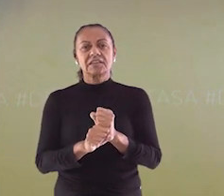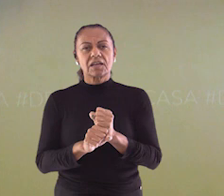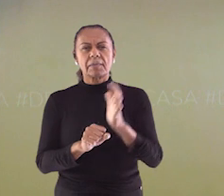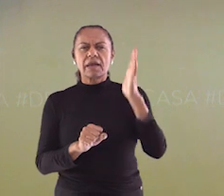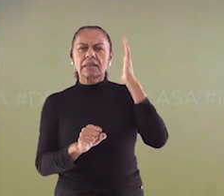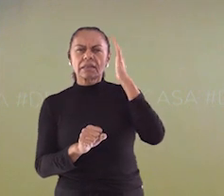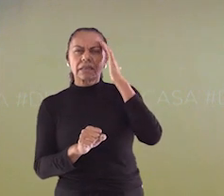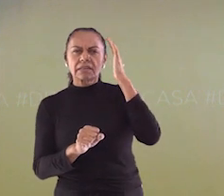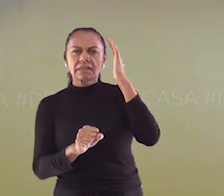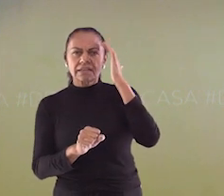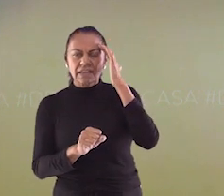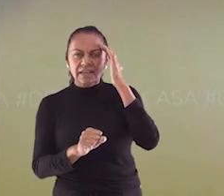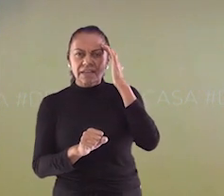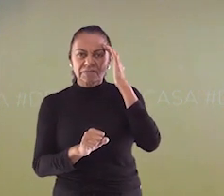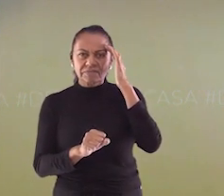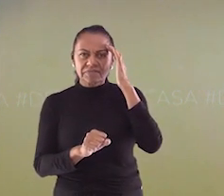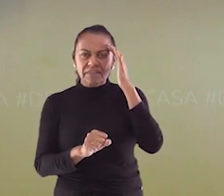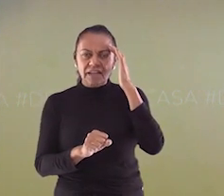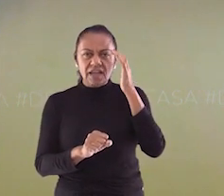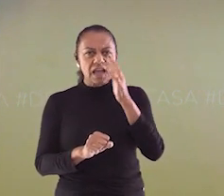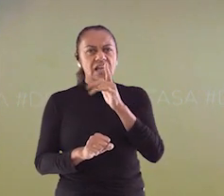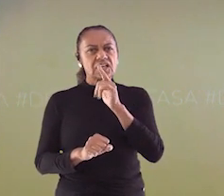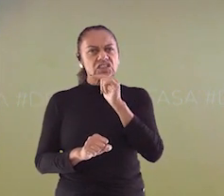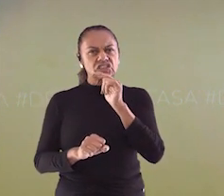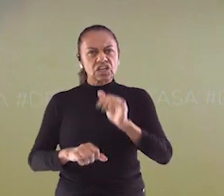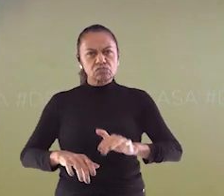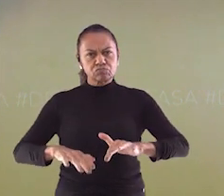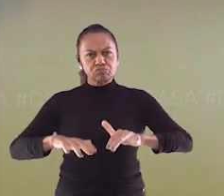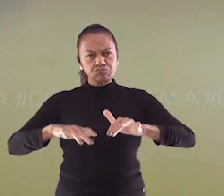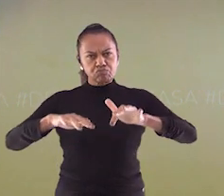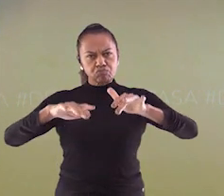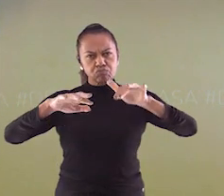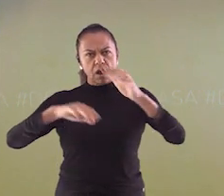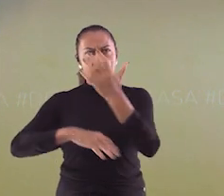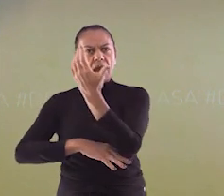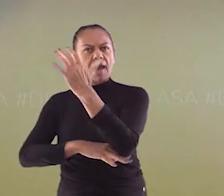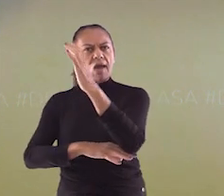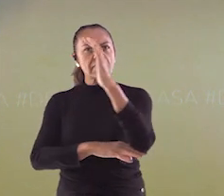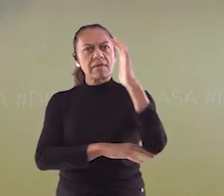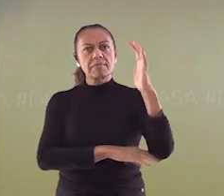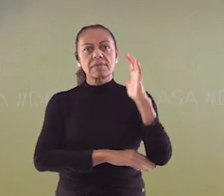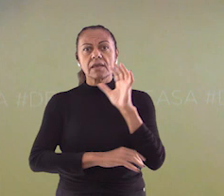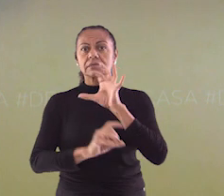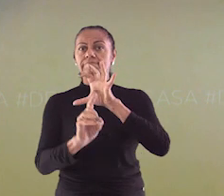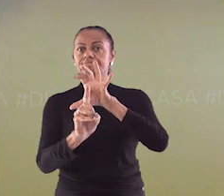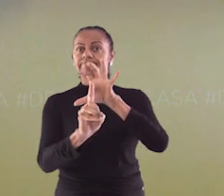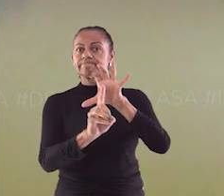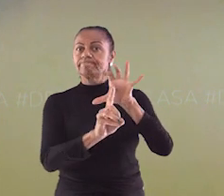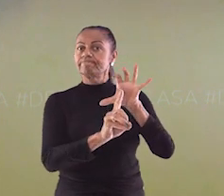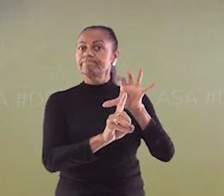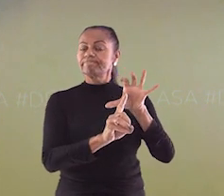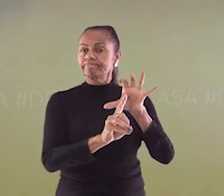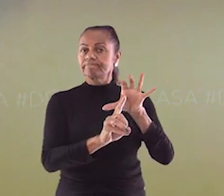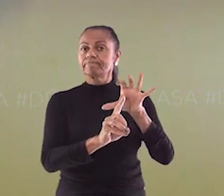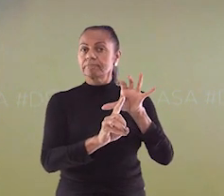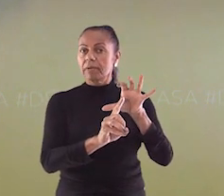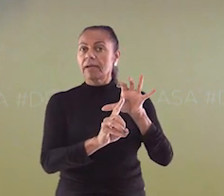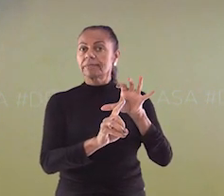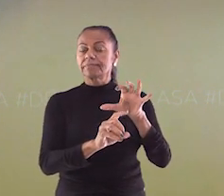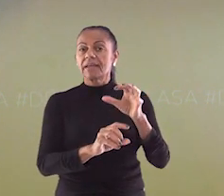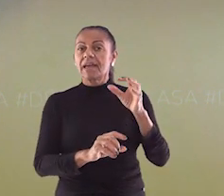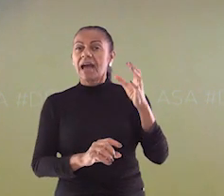vimos hoje. Para compreender os impactos, os fenômenos de enchente causados ao meio ambiente,